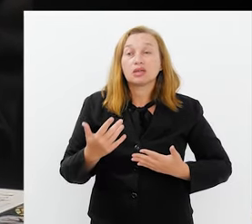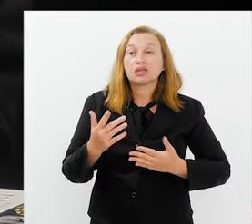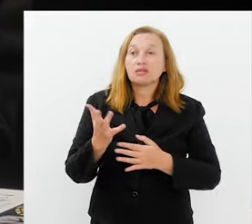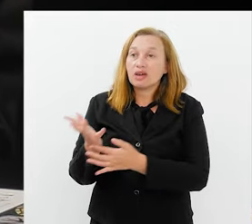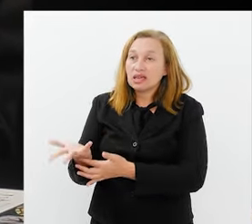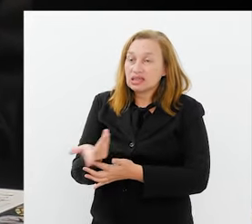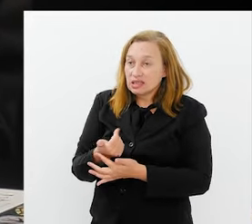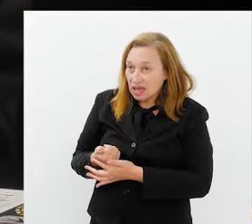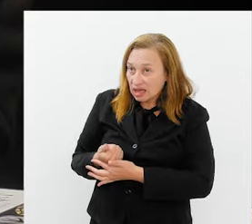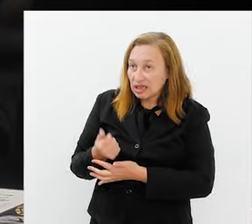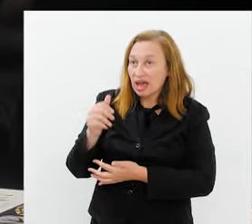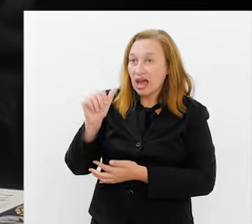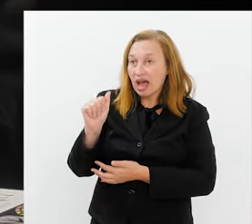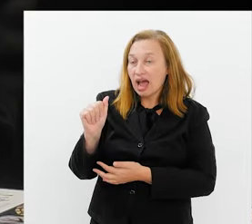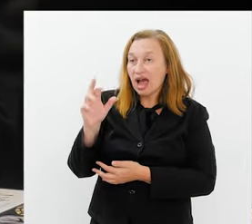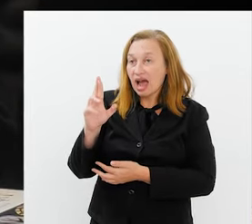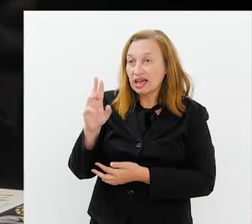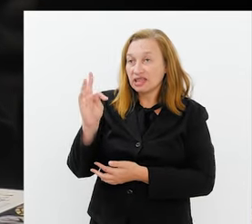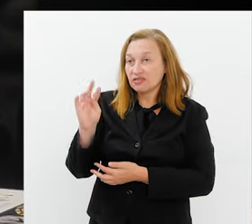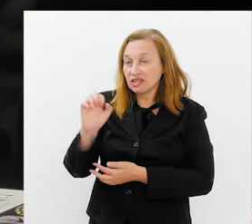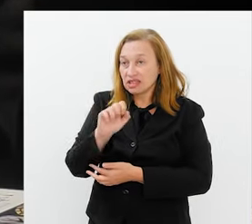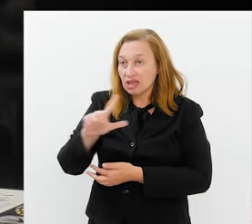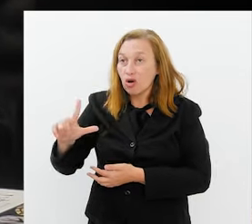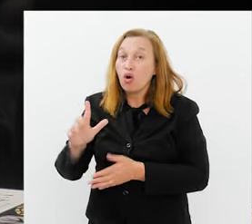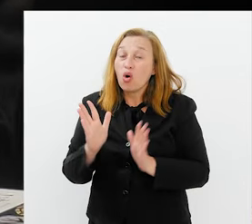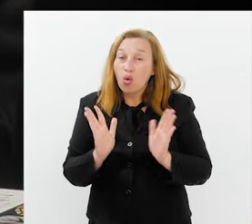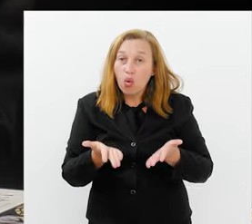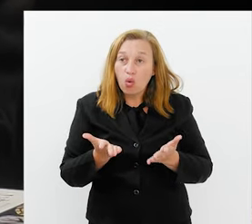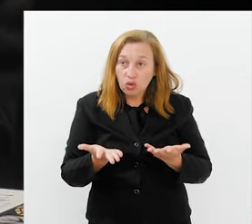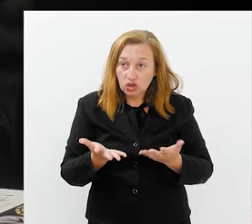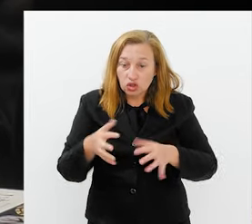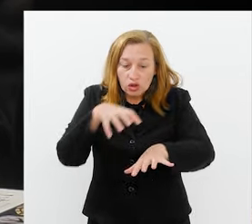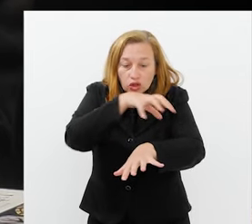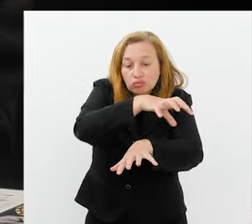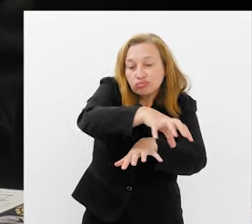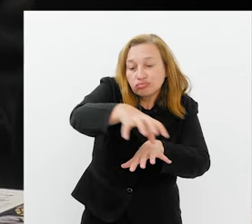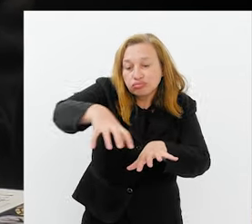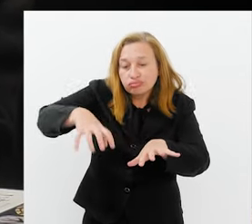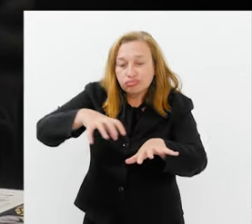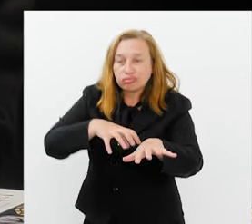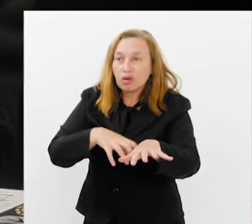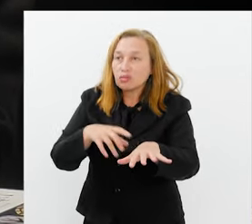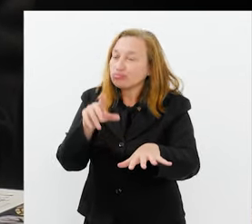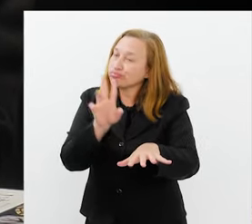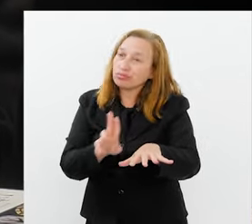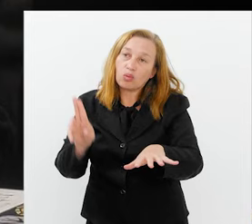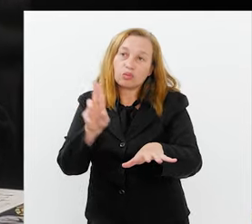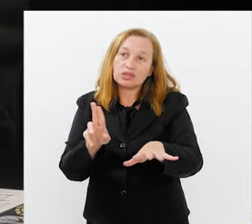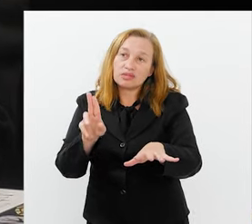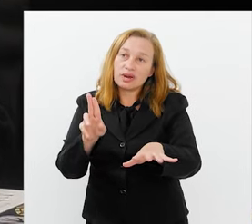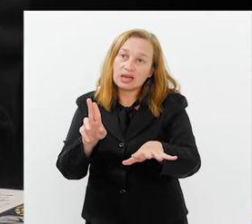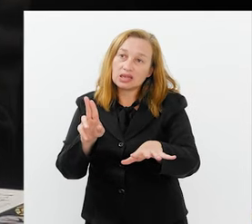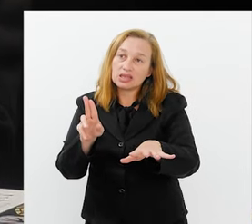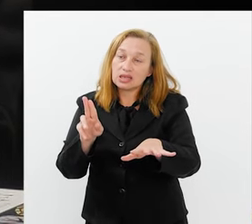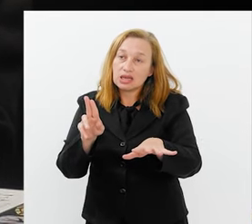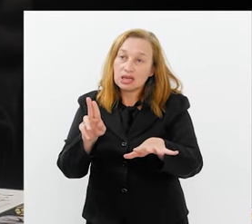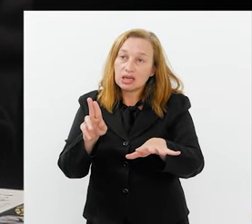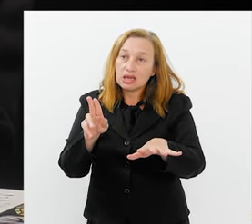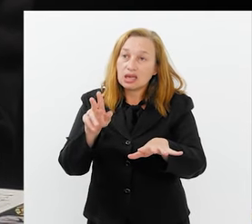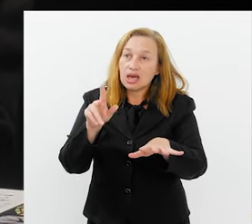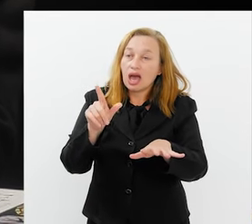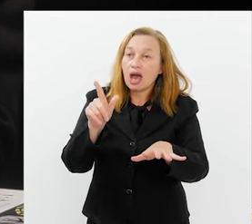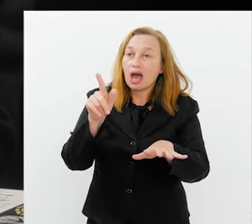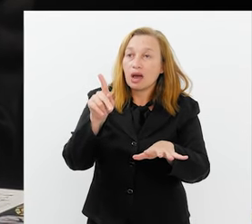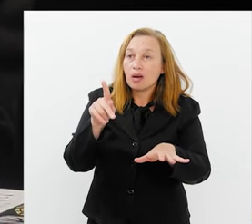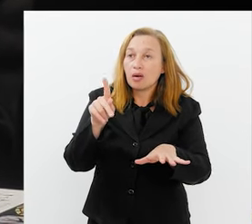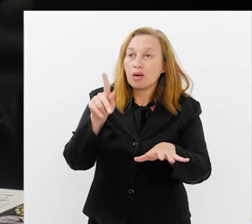para as artificiais. Hoje, o carnaval inter-mundial não usa mais a pluma, que era um problema sério. Eu perdi uma classificação